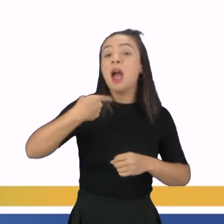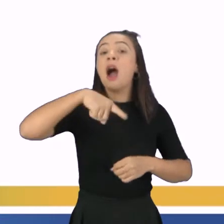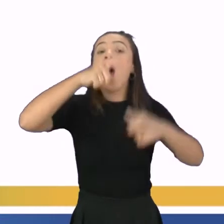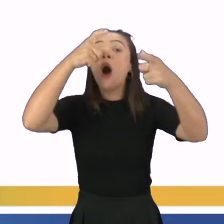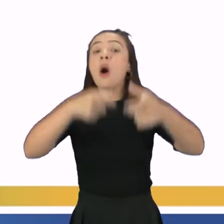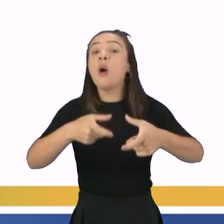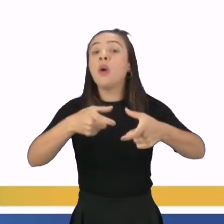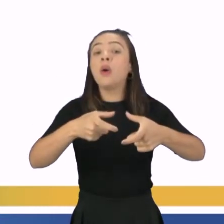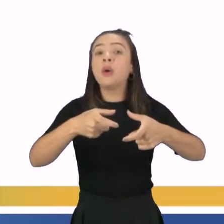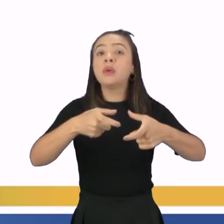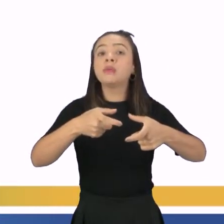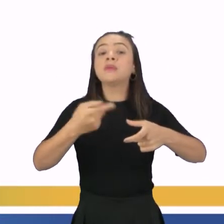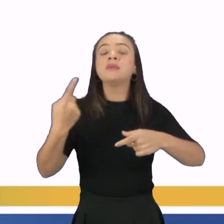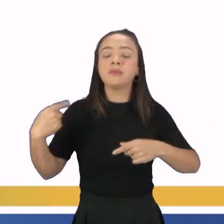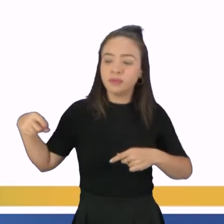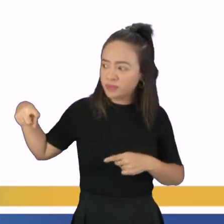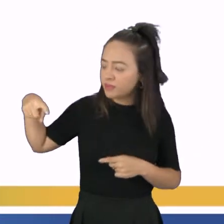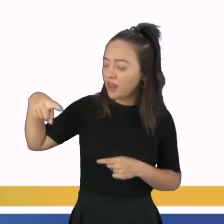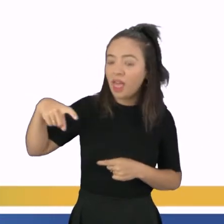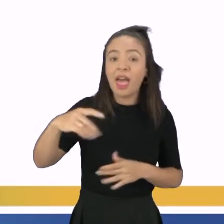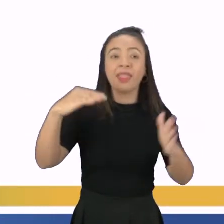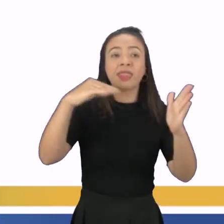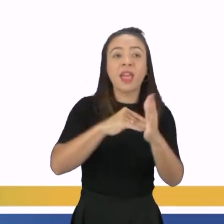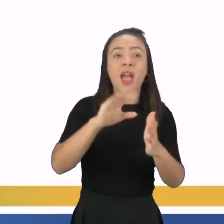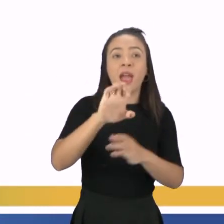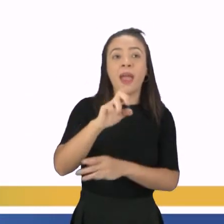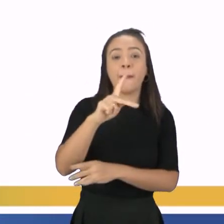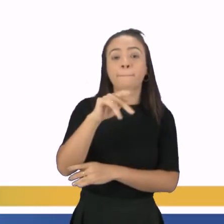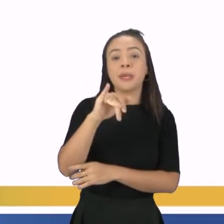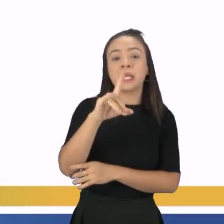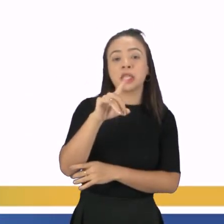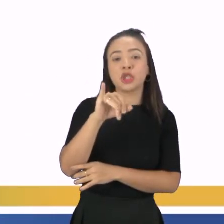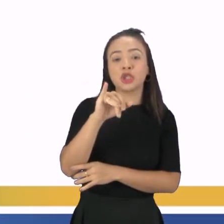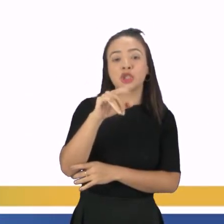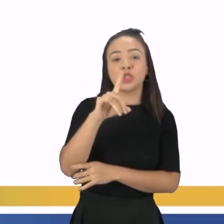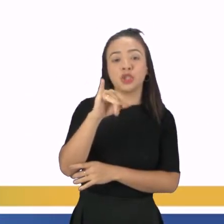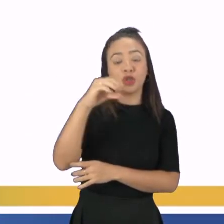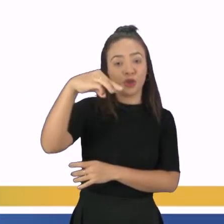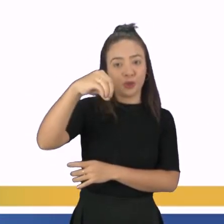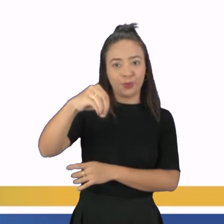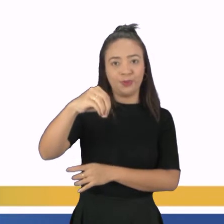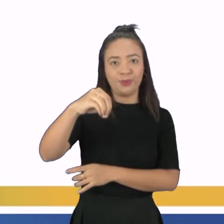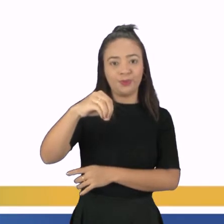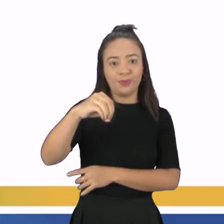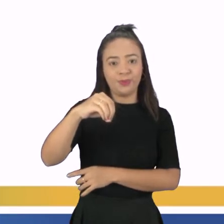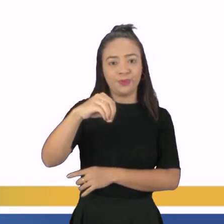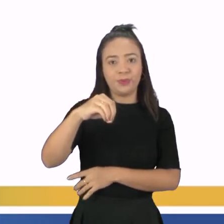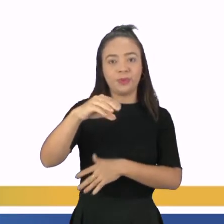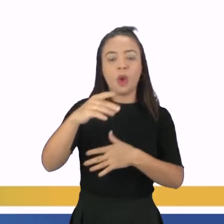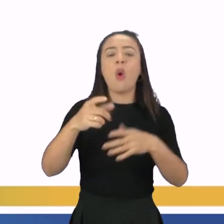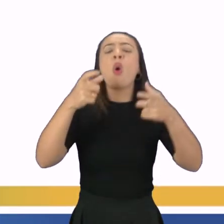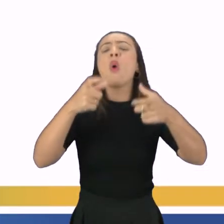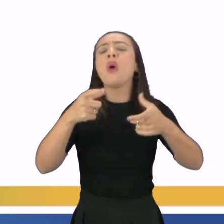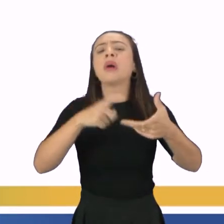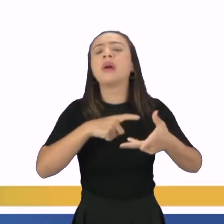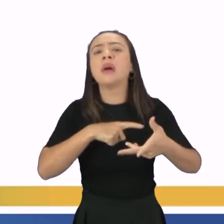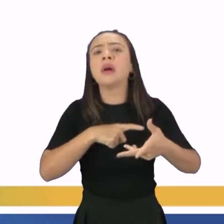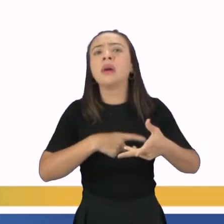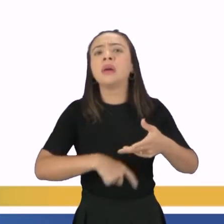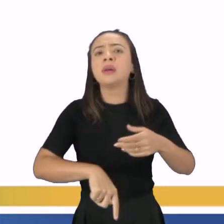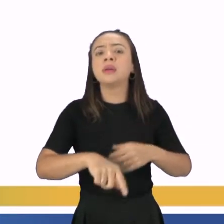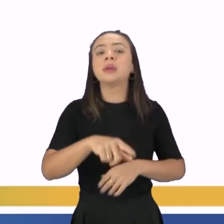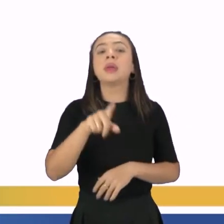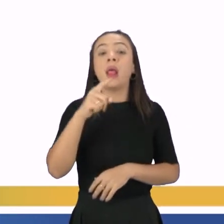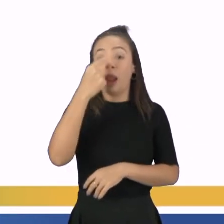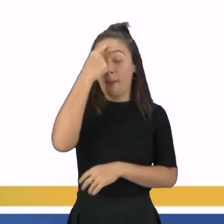Lembra que eu falei que ele é levado para o epidídimo, né? São epidídimos, um epidídimo para cada testículo Onde é que estão os epidídimos, professor? Ali,